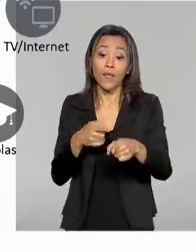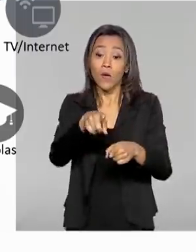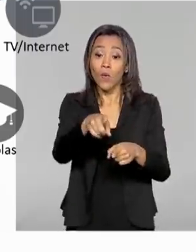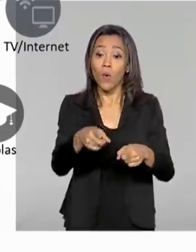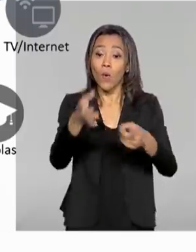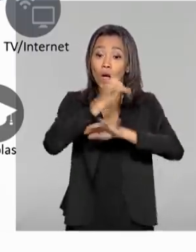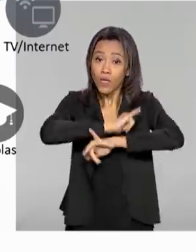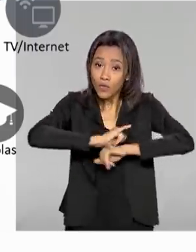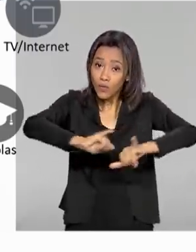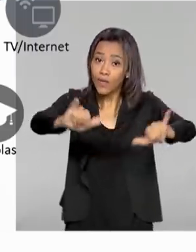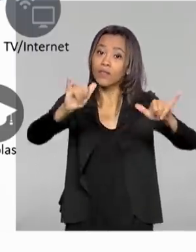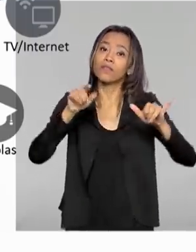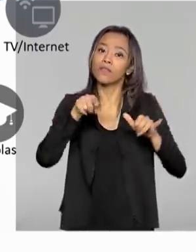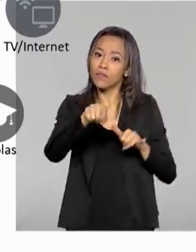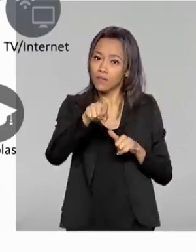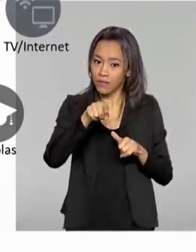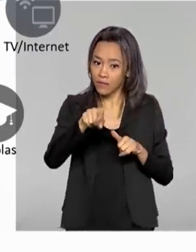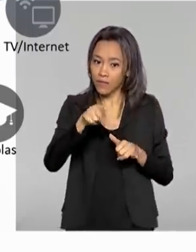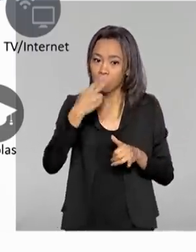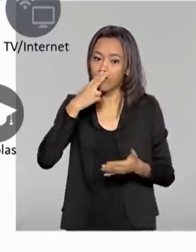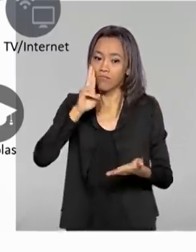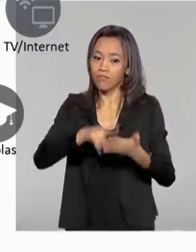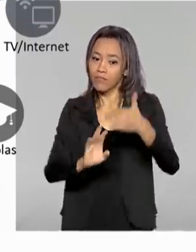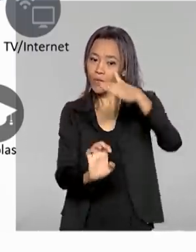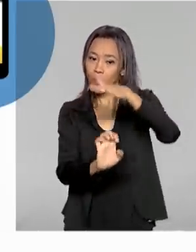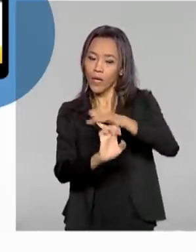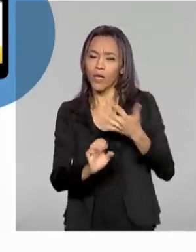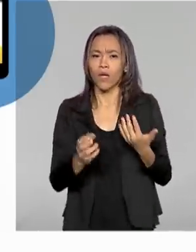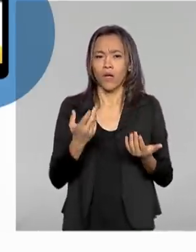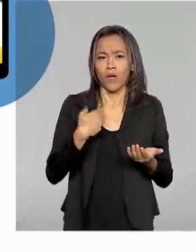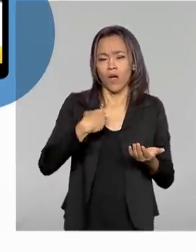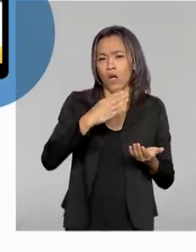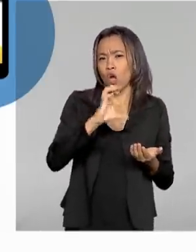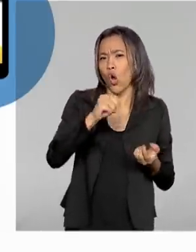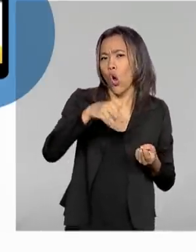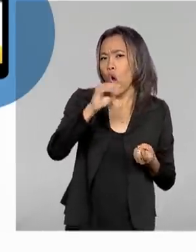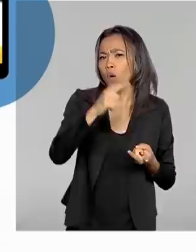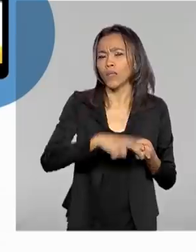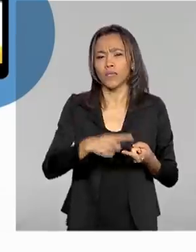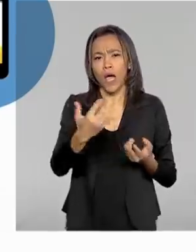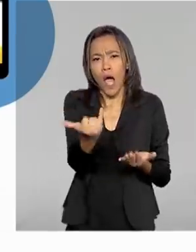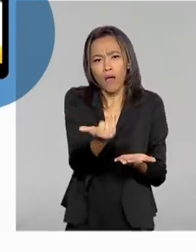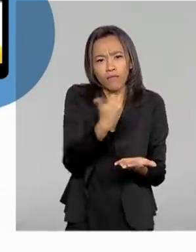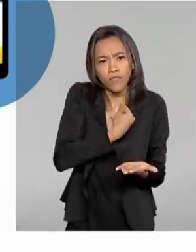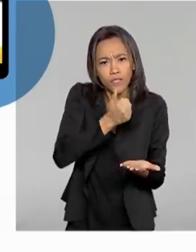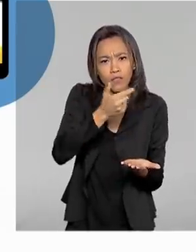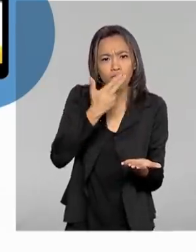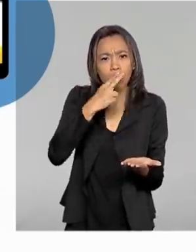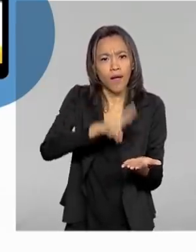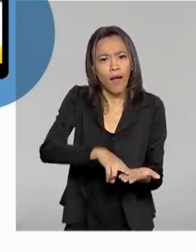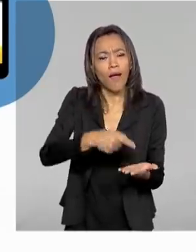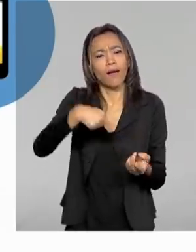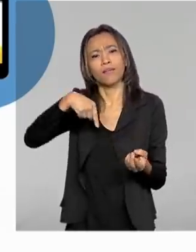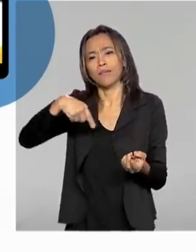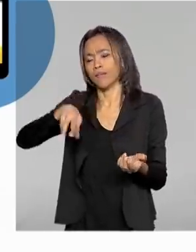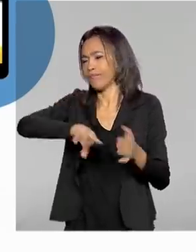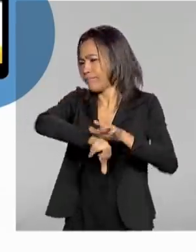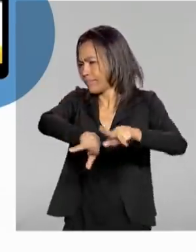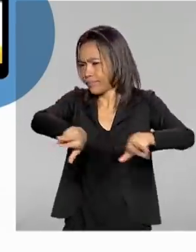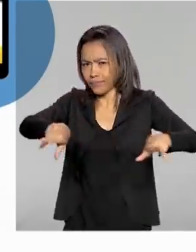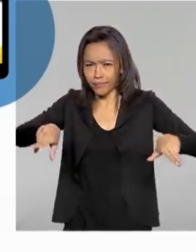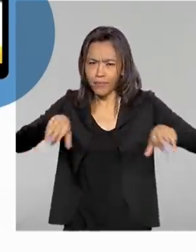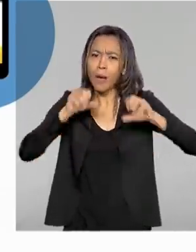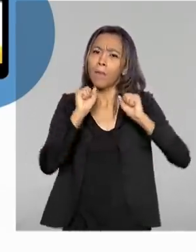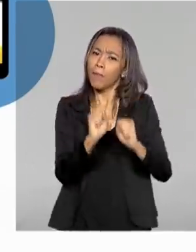entrega digital dos correios, as contas e comunicados de empresas, bancos, instituições públicas e privadas podem